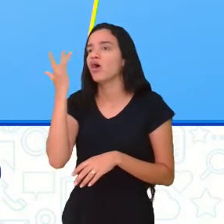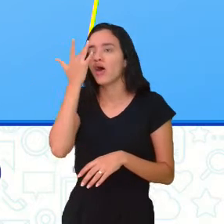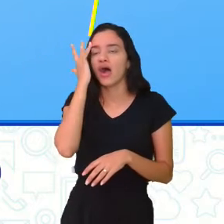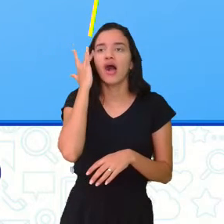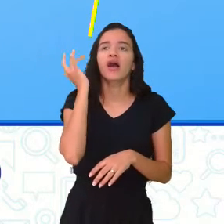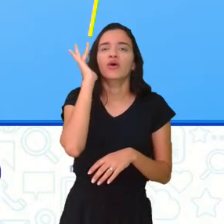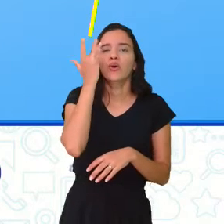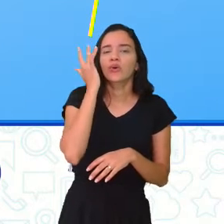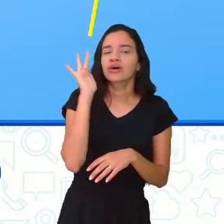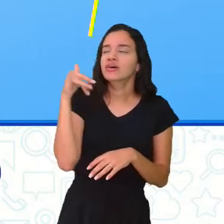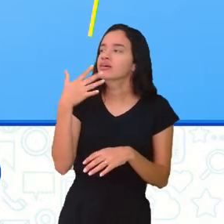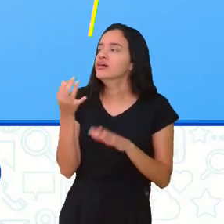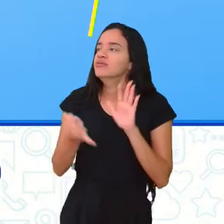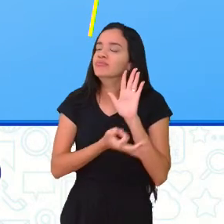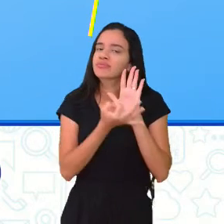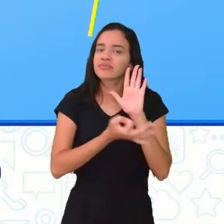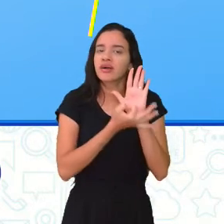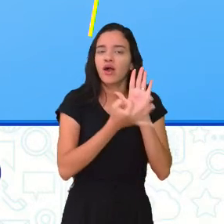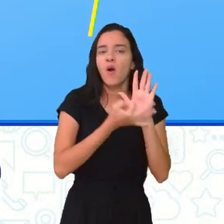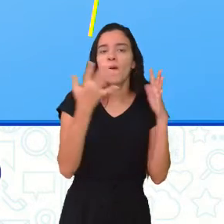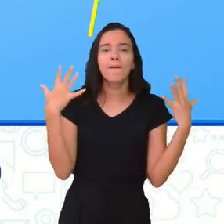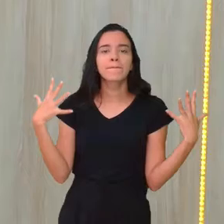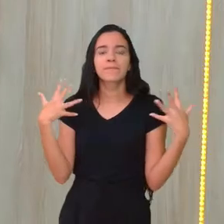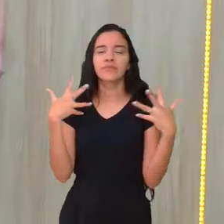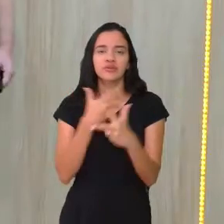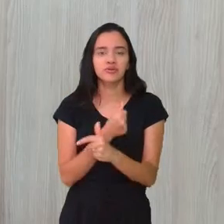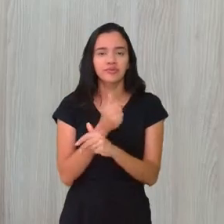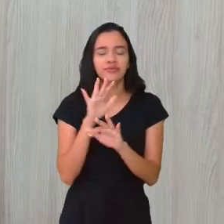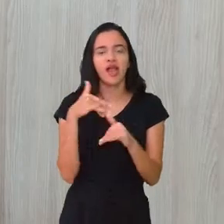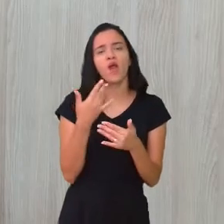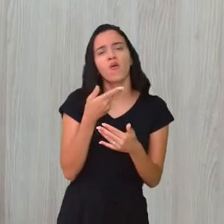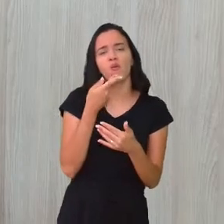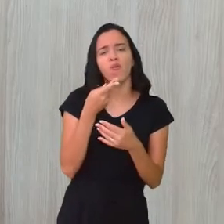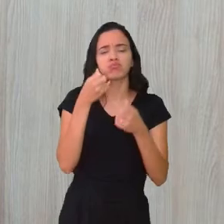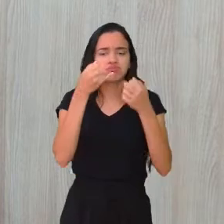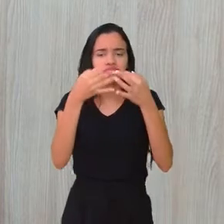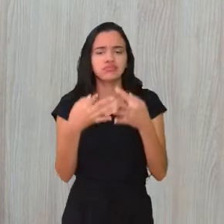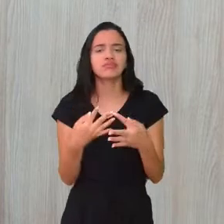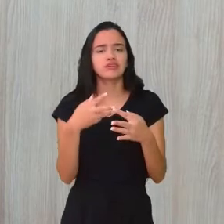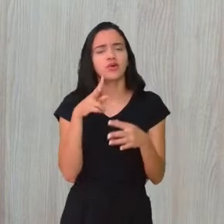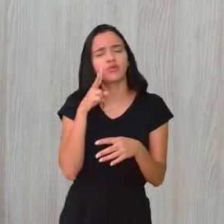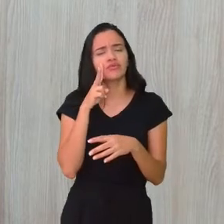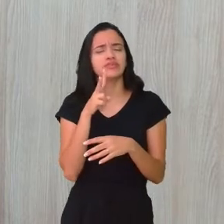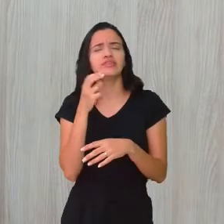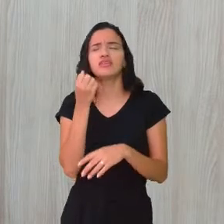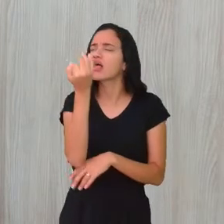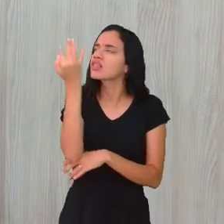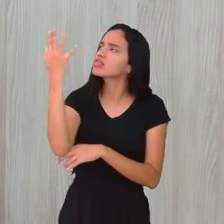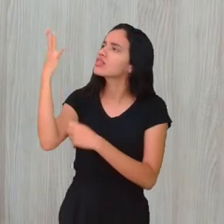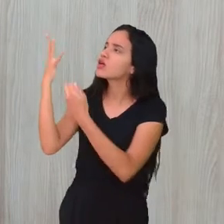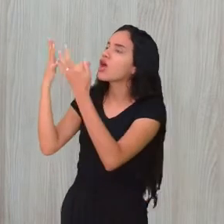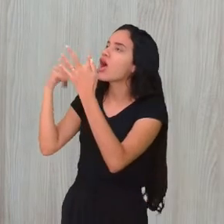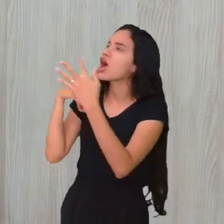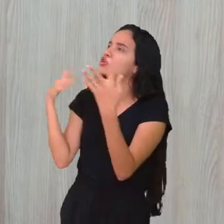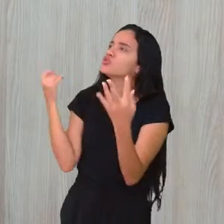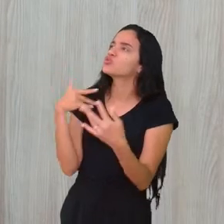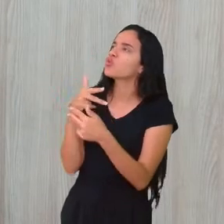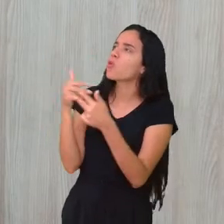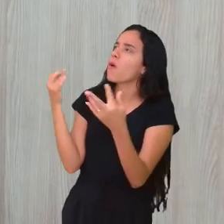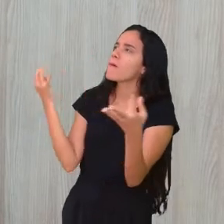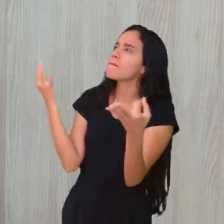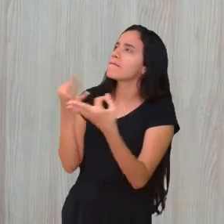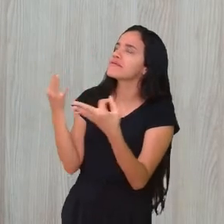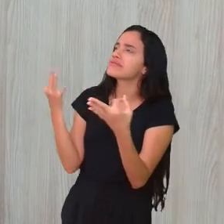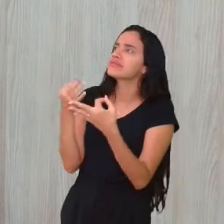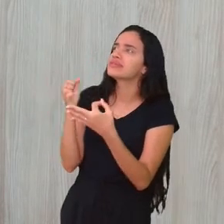quadro? Tem algum comentário? Maravilhoso! É como a gente olha para a natureza assim, as coisas são tão perfeitas, né?